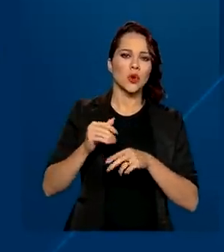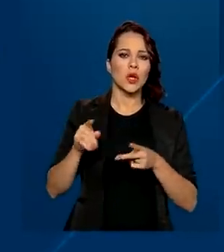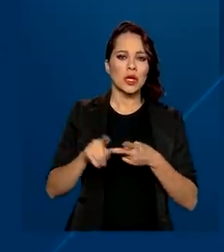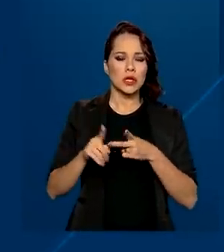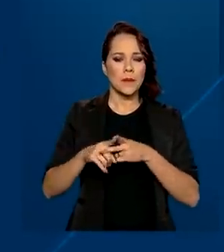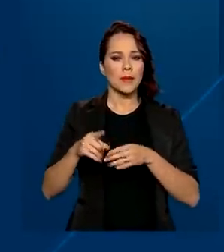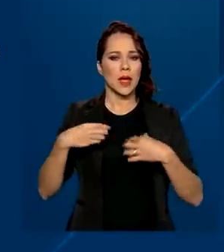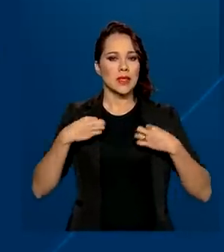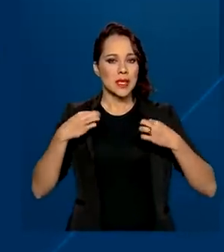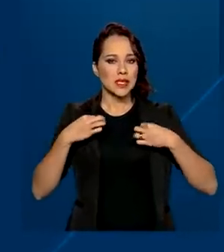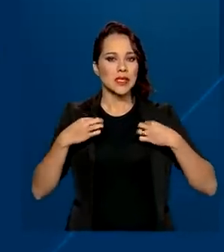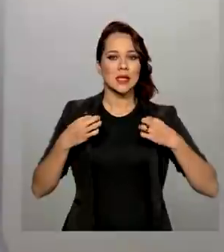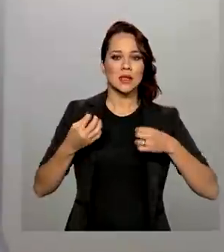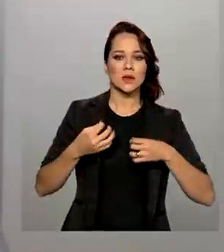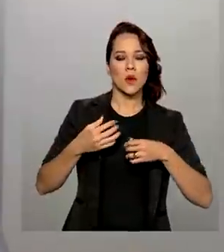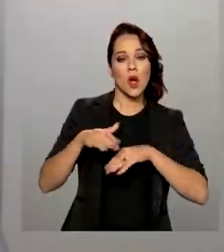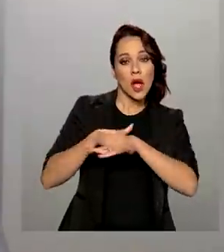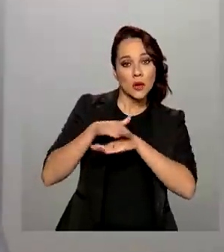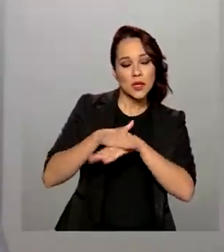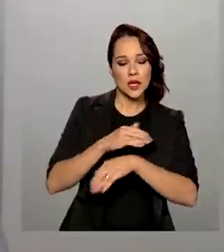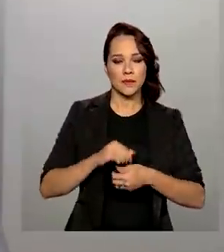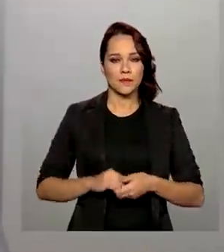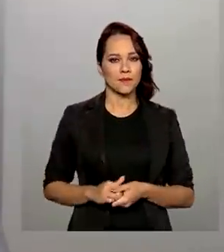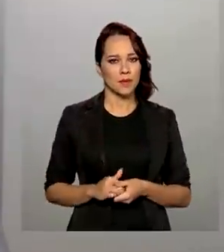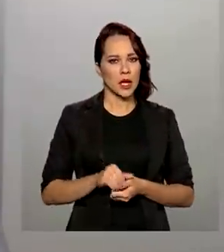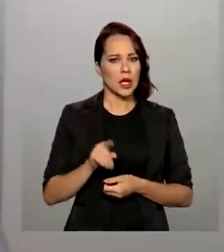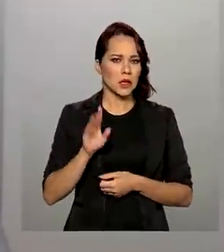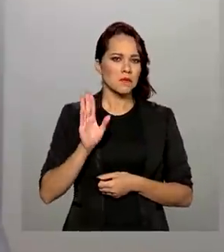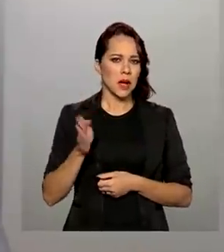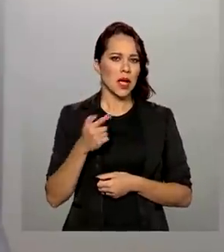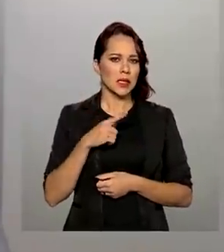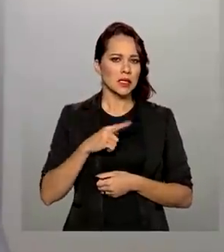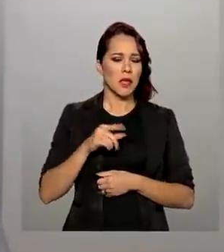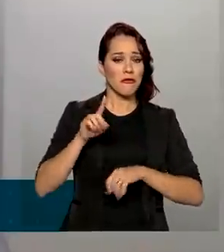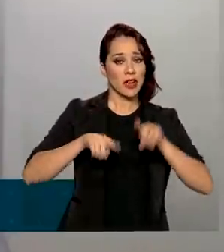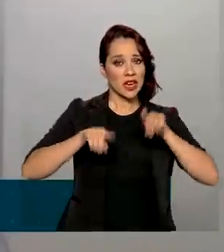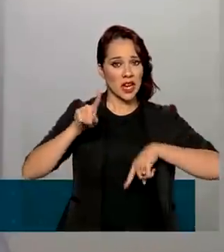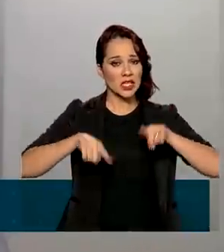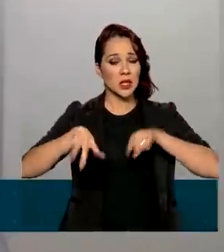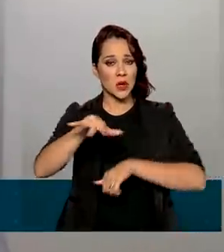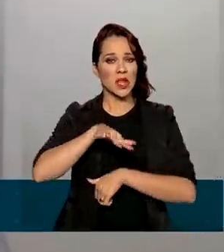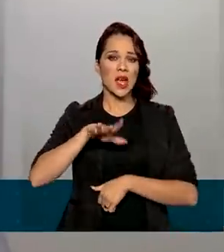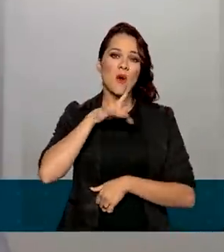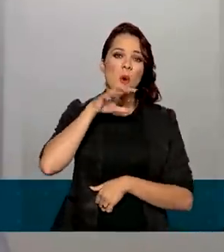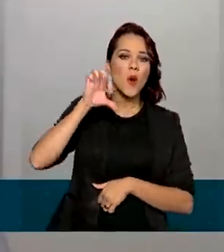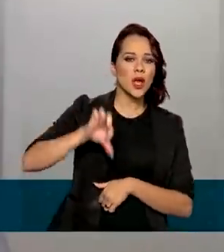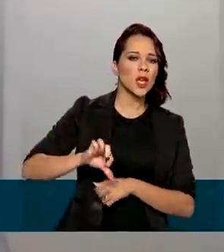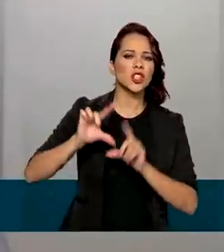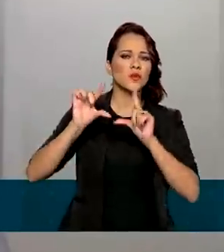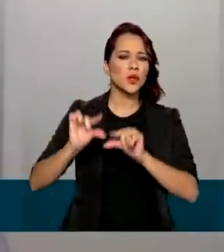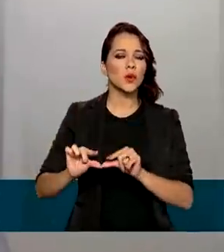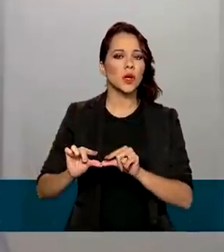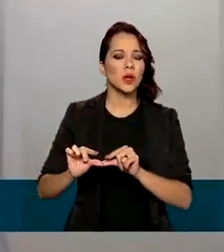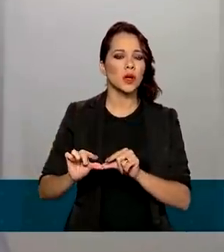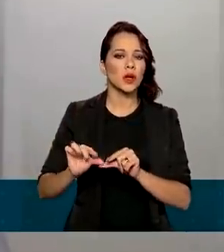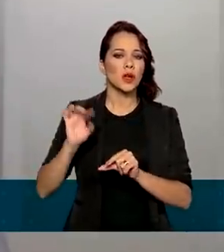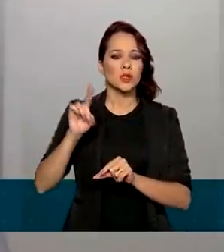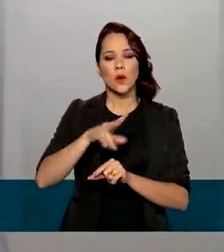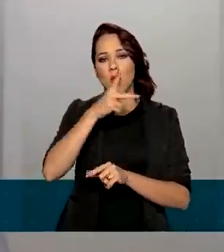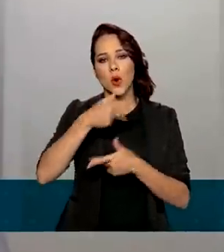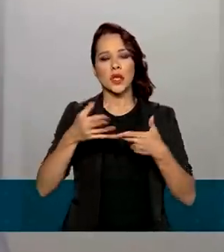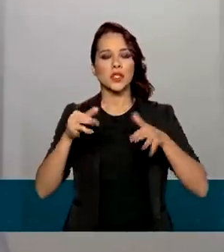vestuário e calçados. As únicas atividades a registrarem variações no campo negativo foram hiper e